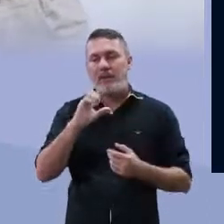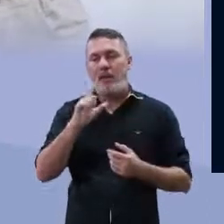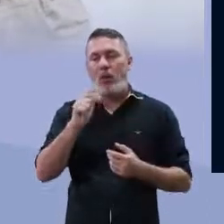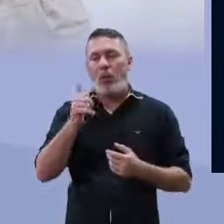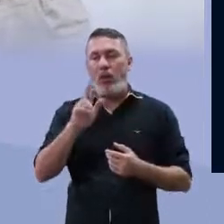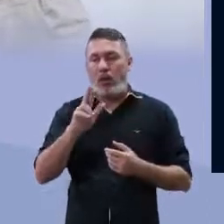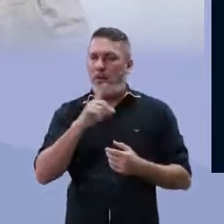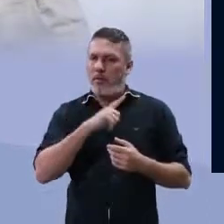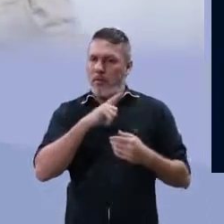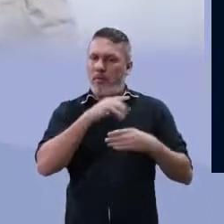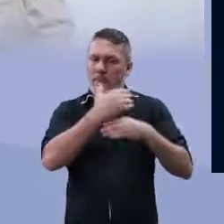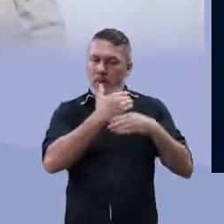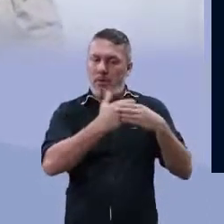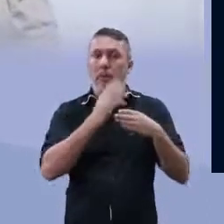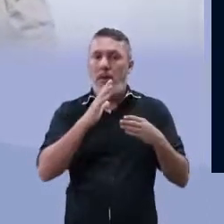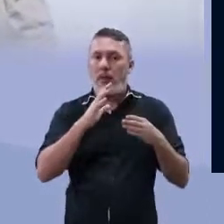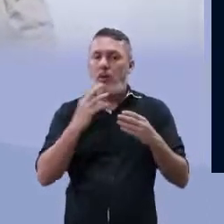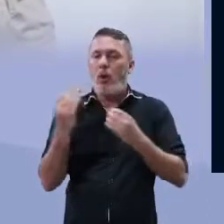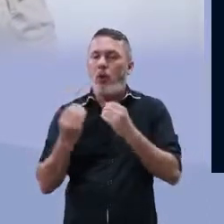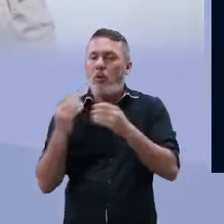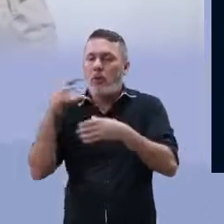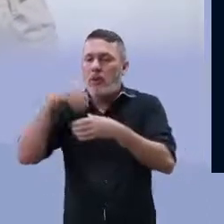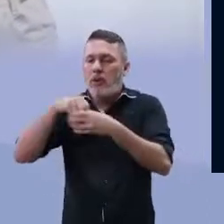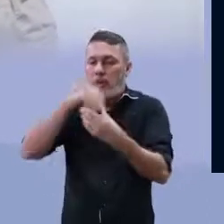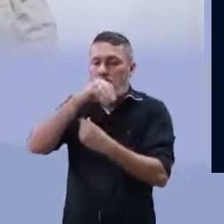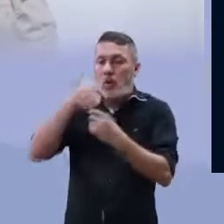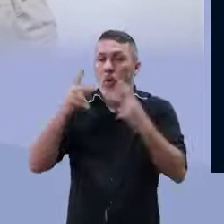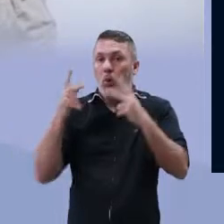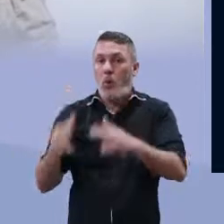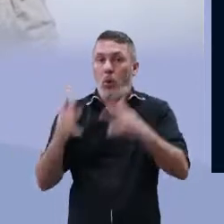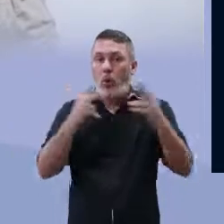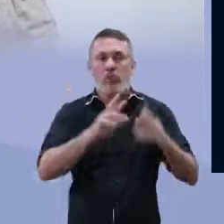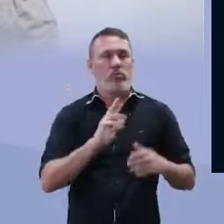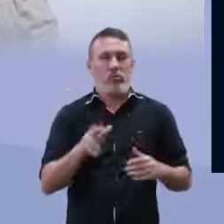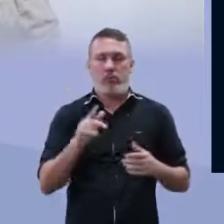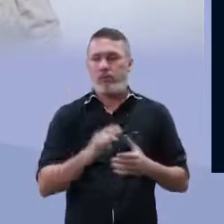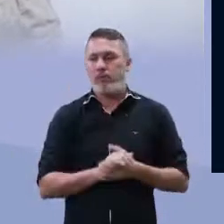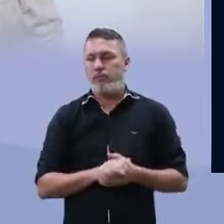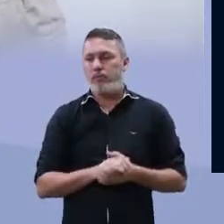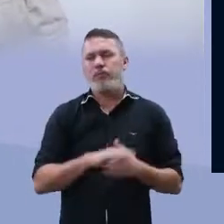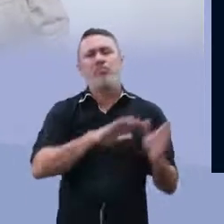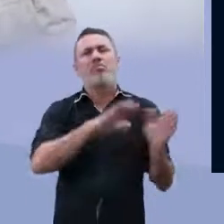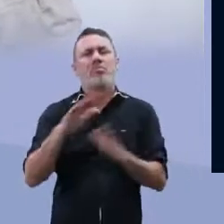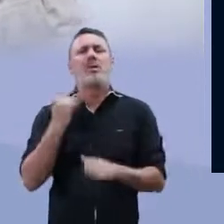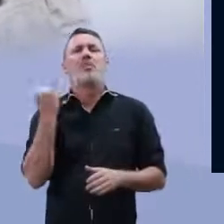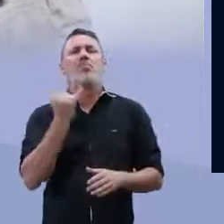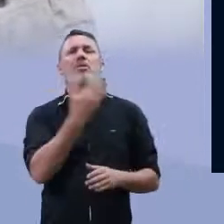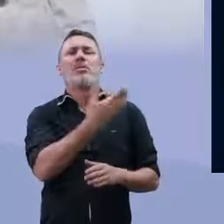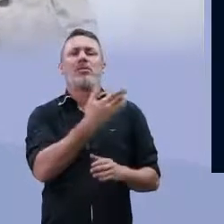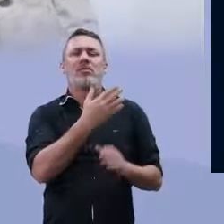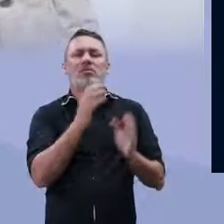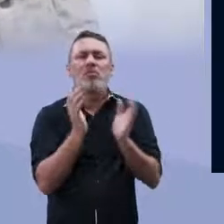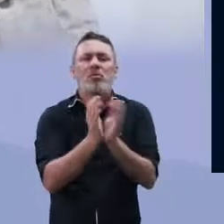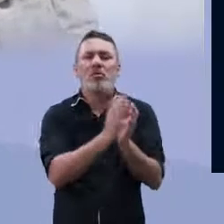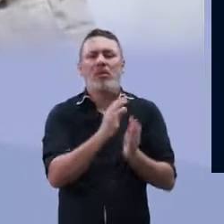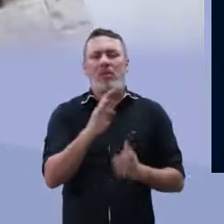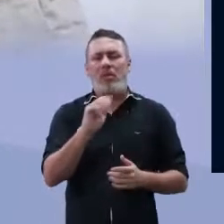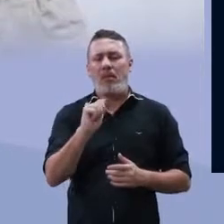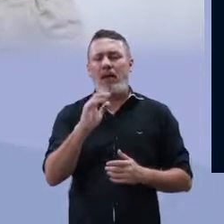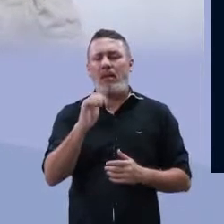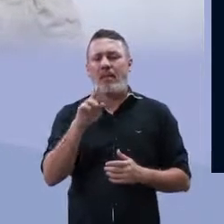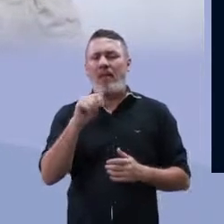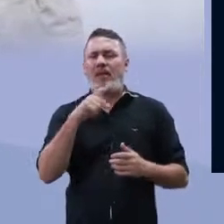parede celular, porém a constituição não é a mesma das outras bactérias. Não é de peptida glicana. E qual é a